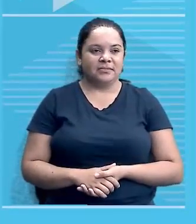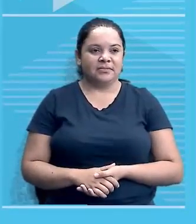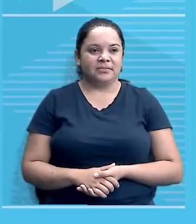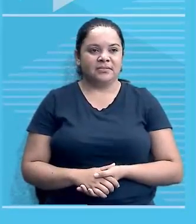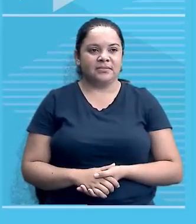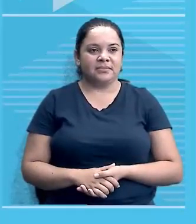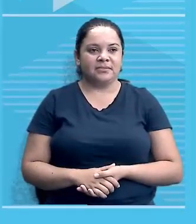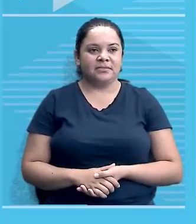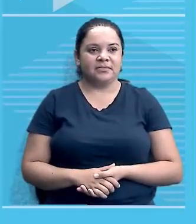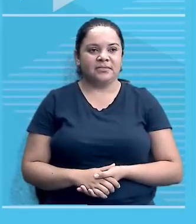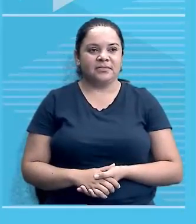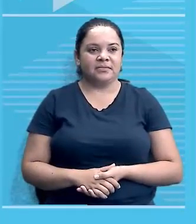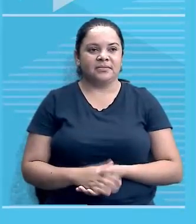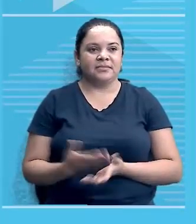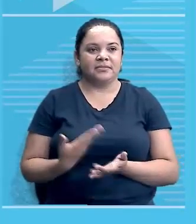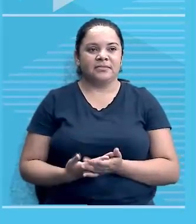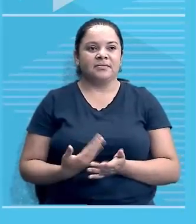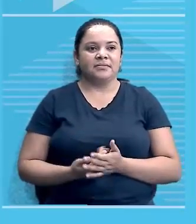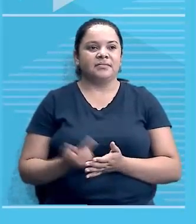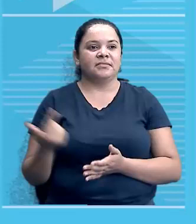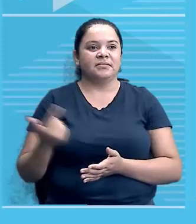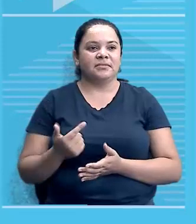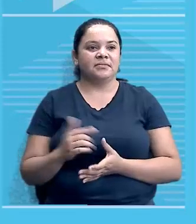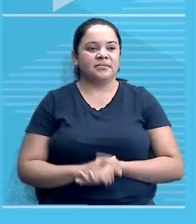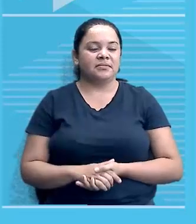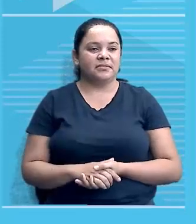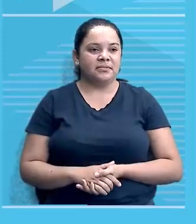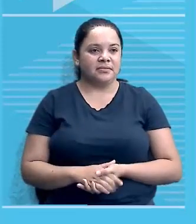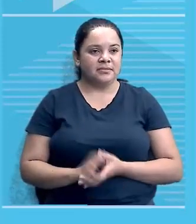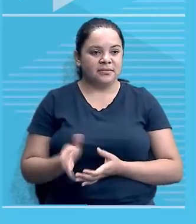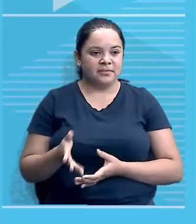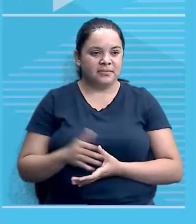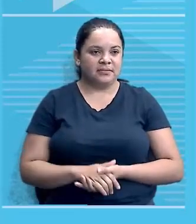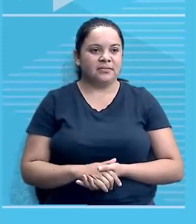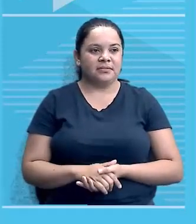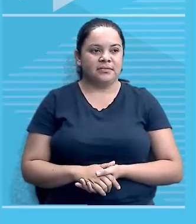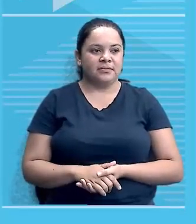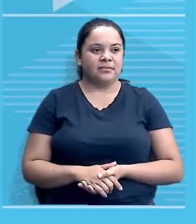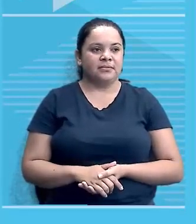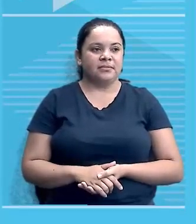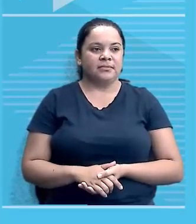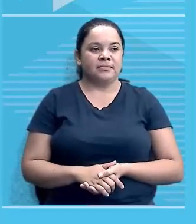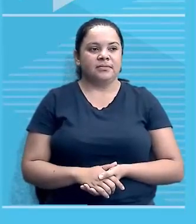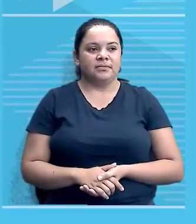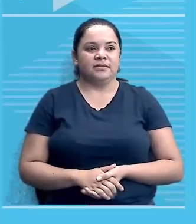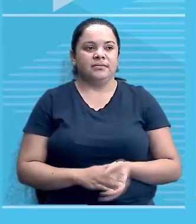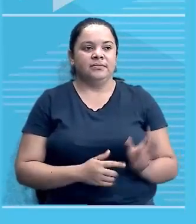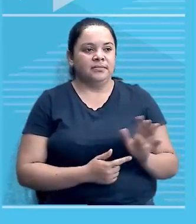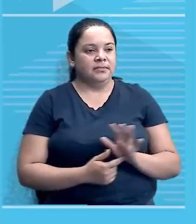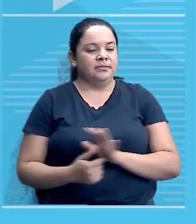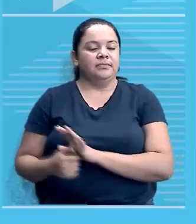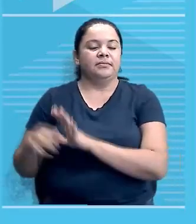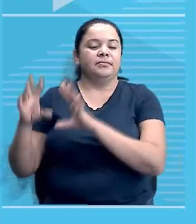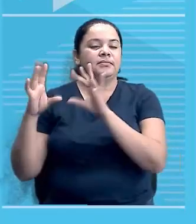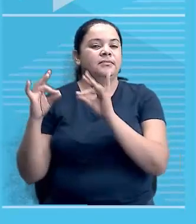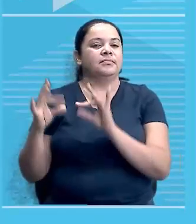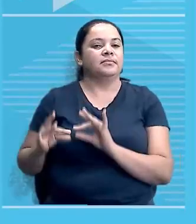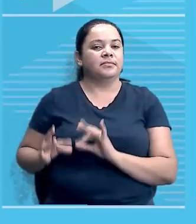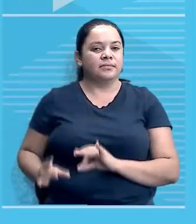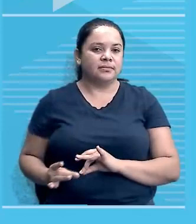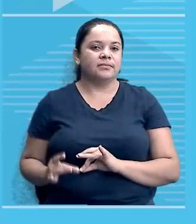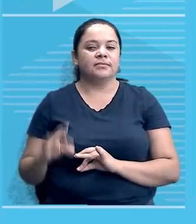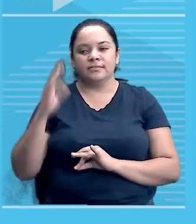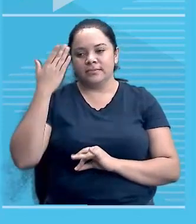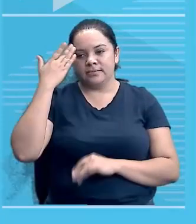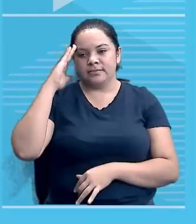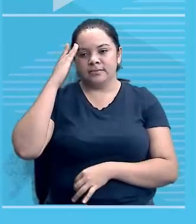galera, essa aqui é a segunda aula, nós estamos desmistificando aquele entendimento que durante muito tempo